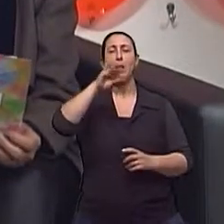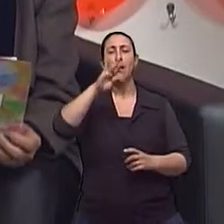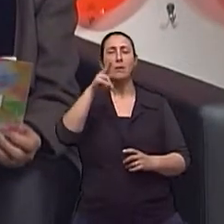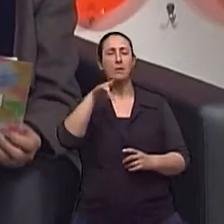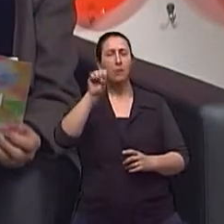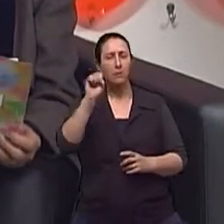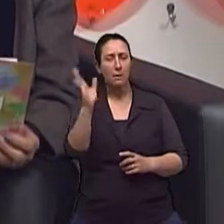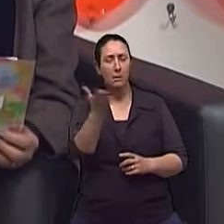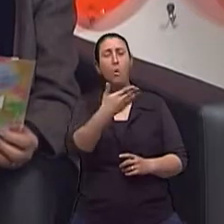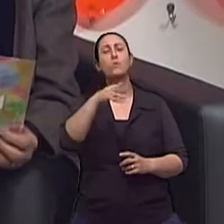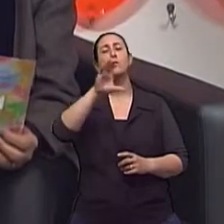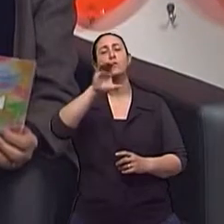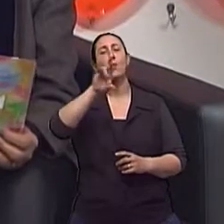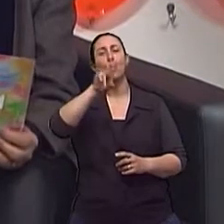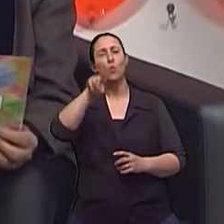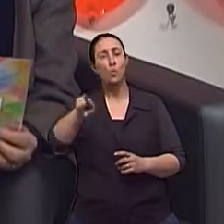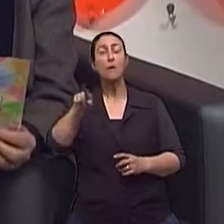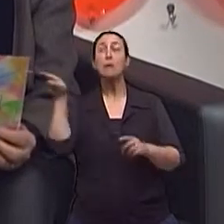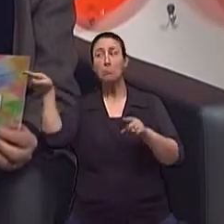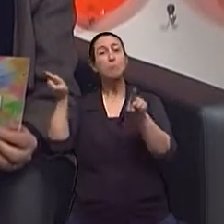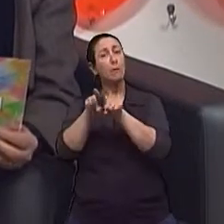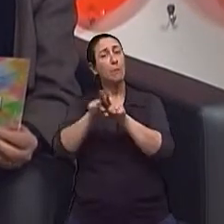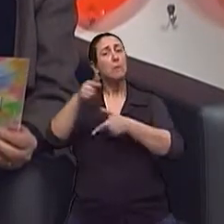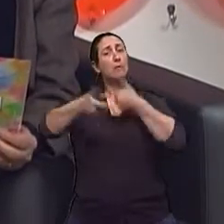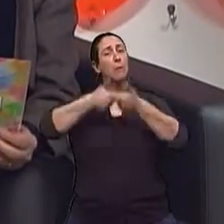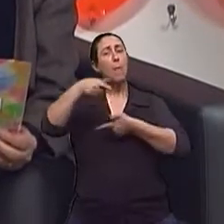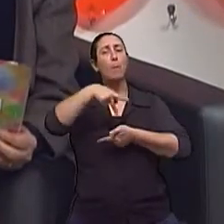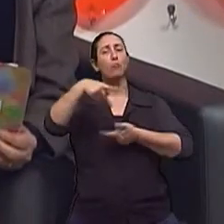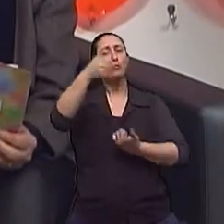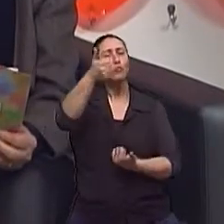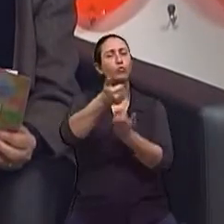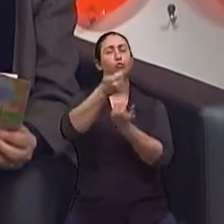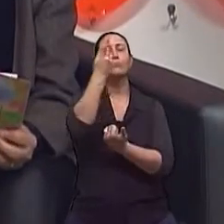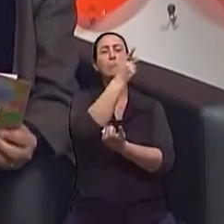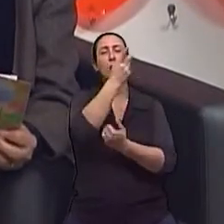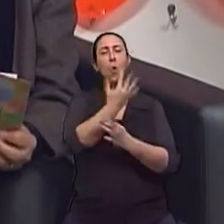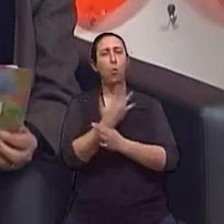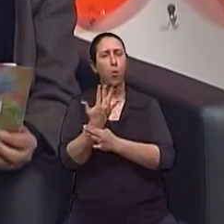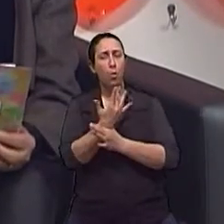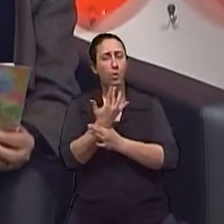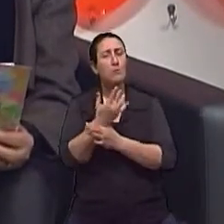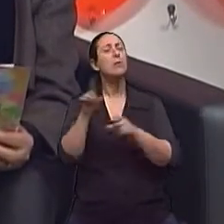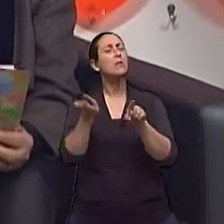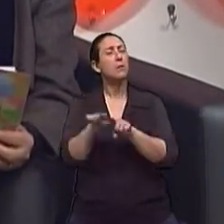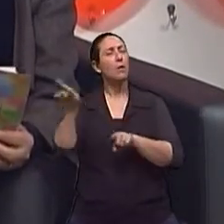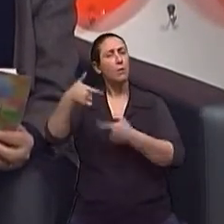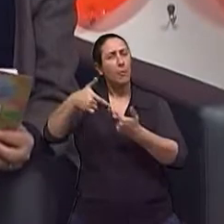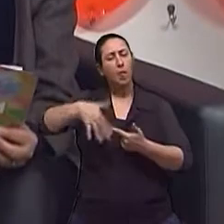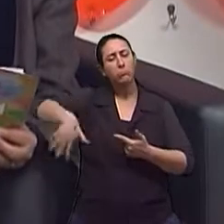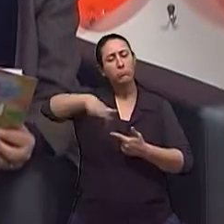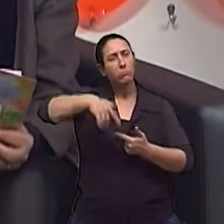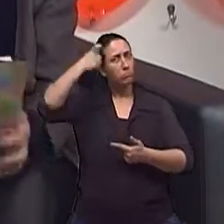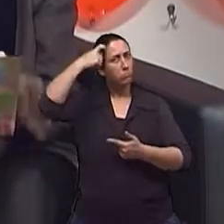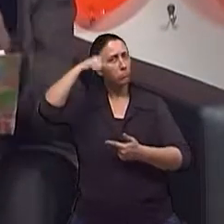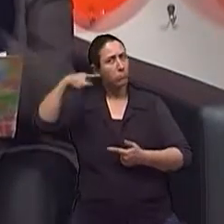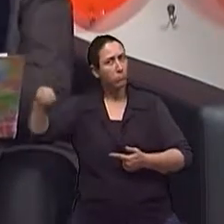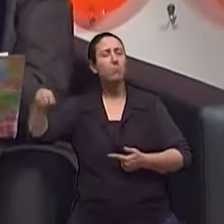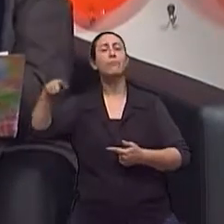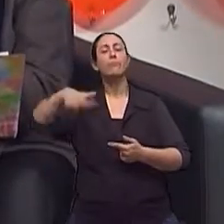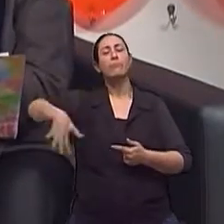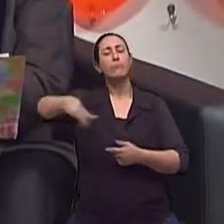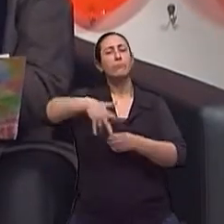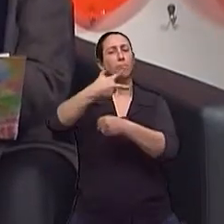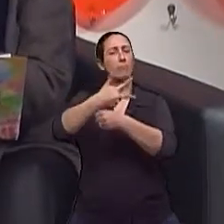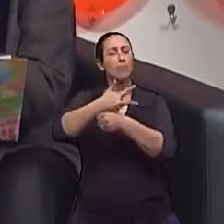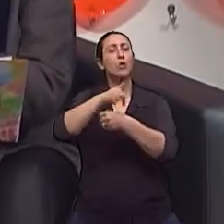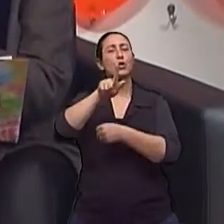também é professora de junto da Faculdade de Medicina da URGS, diretor da Clínica de Neurogeriatria e Alzheimer. É um prazer